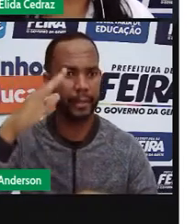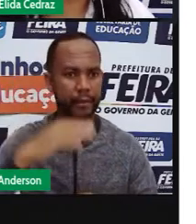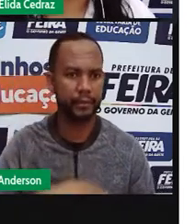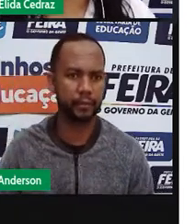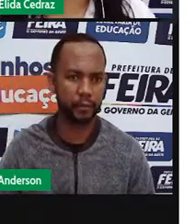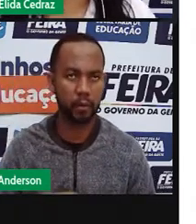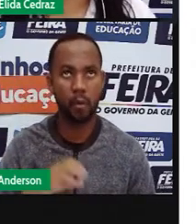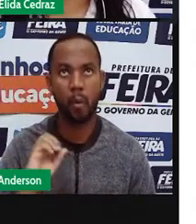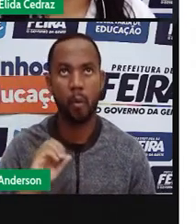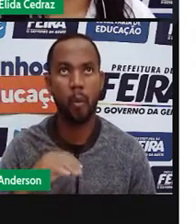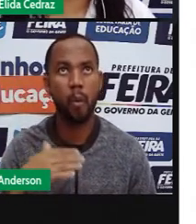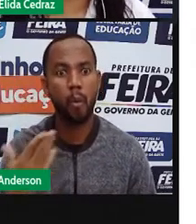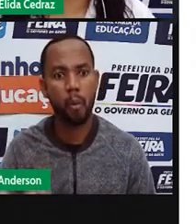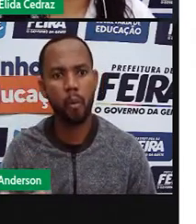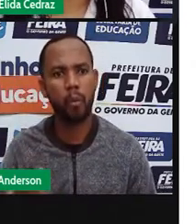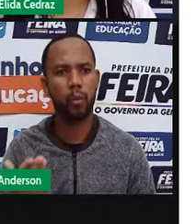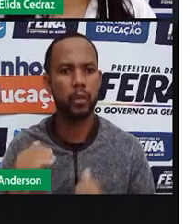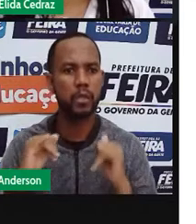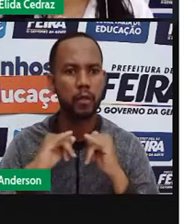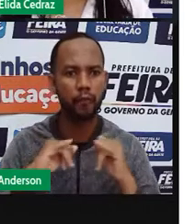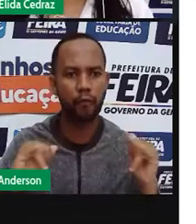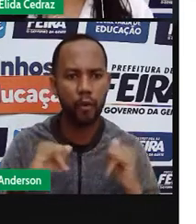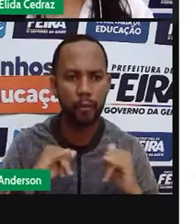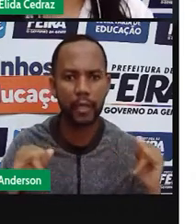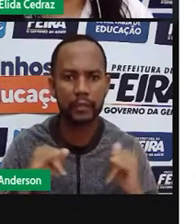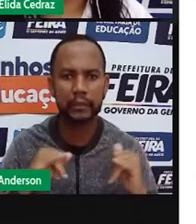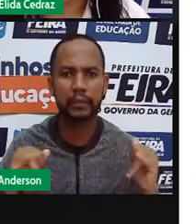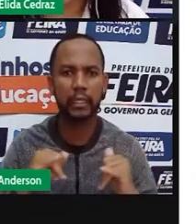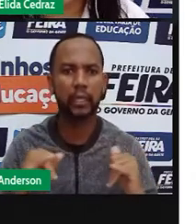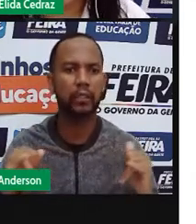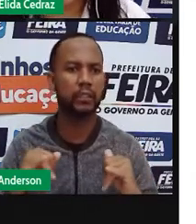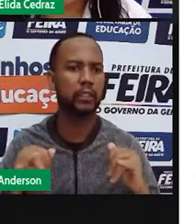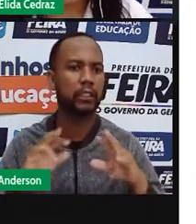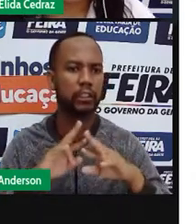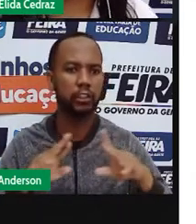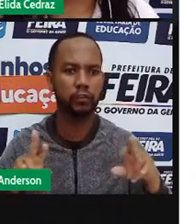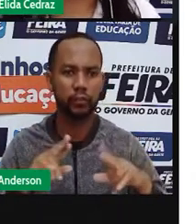seja, transmitir informações em massa.